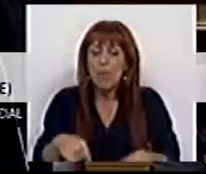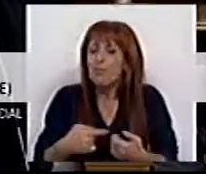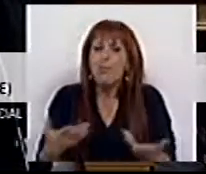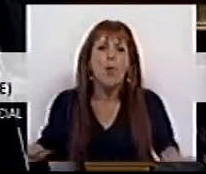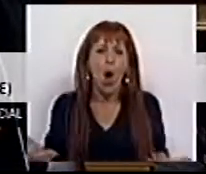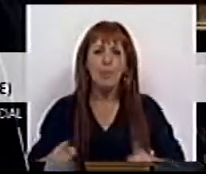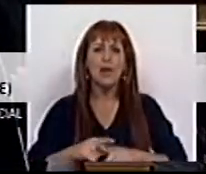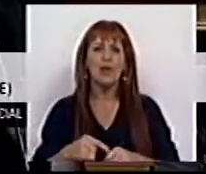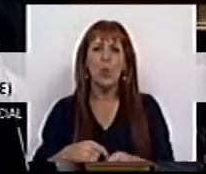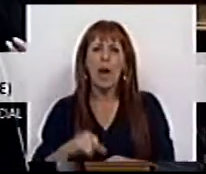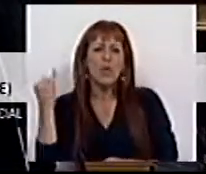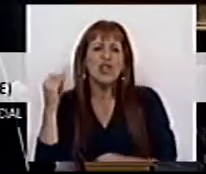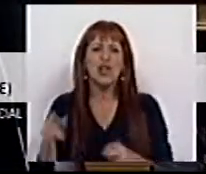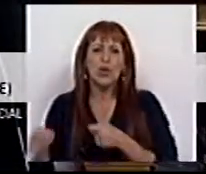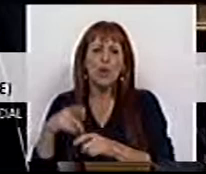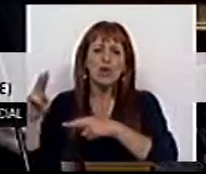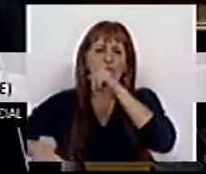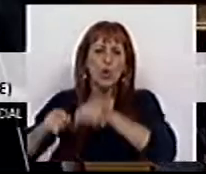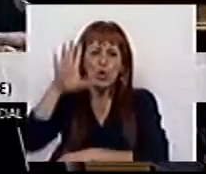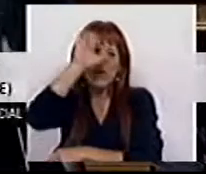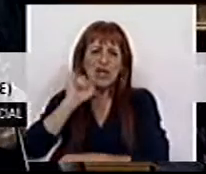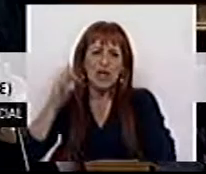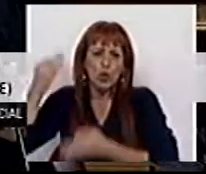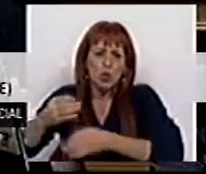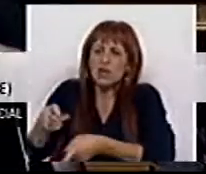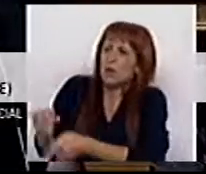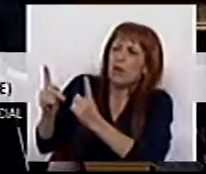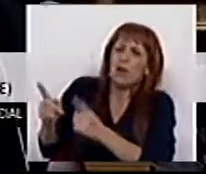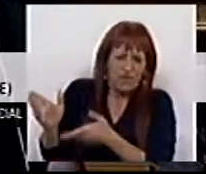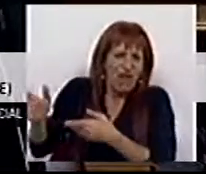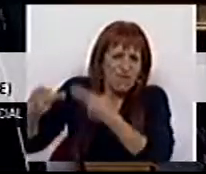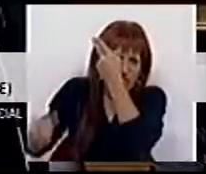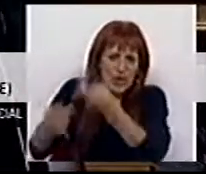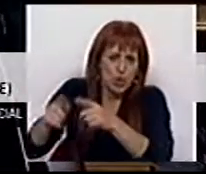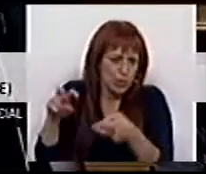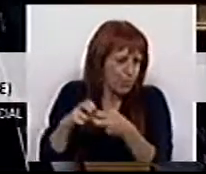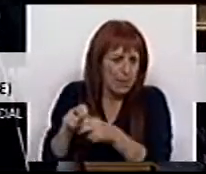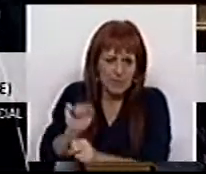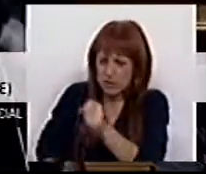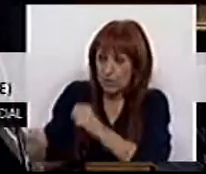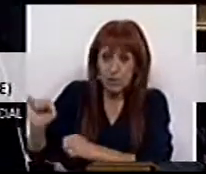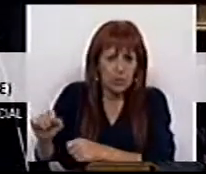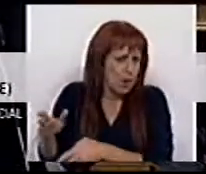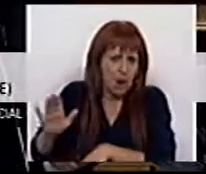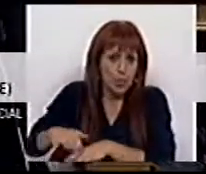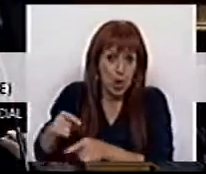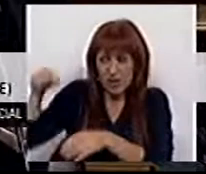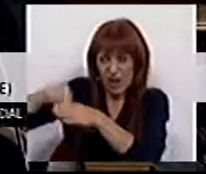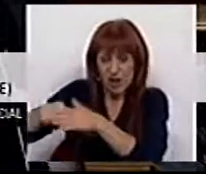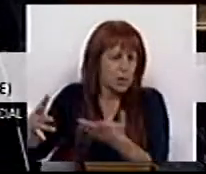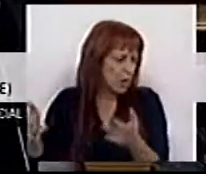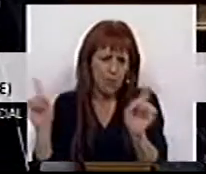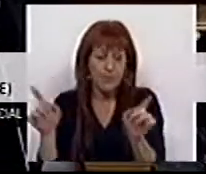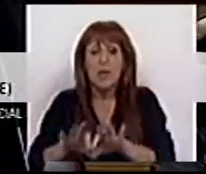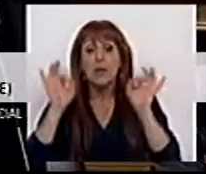própria e, portanto, que não é um Instituto de Gestão Financeira do Ministério da Justiça que deve avaliar os problemas decorrentes no seu interior,